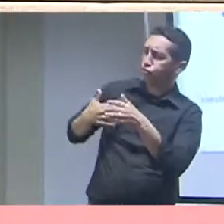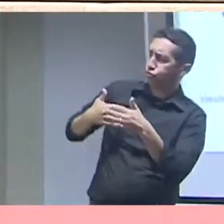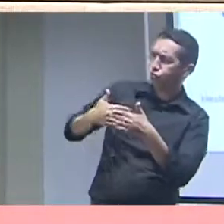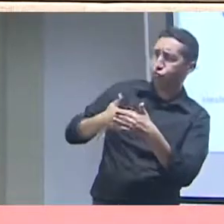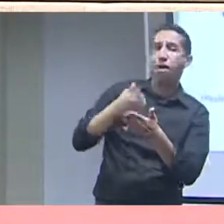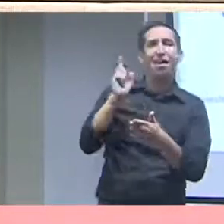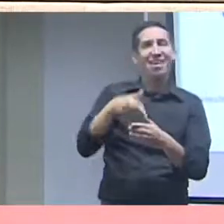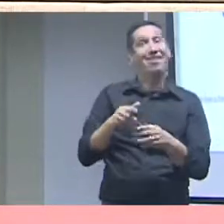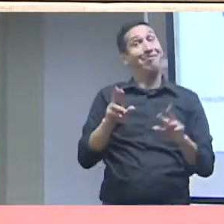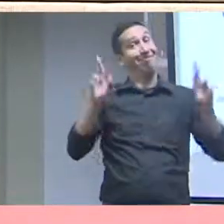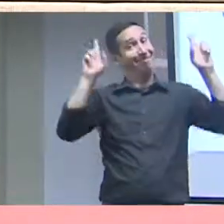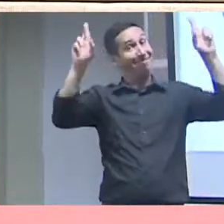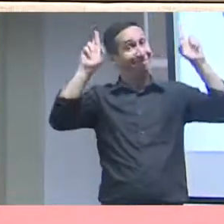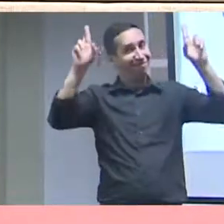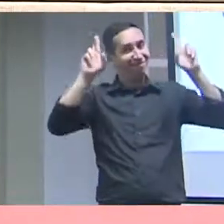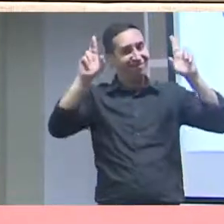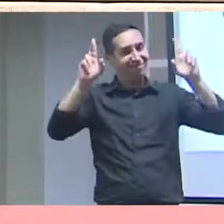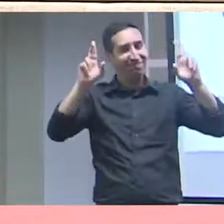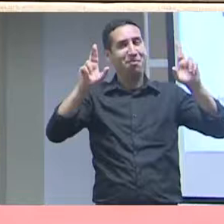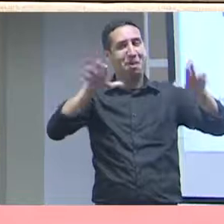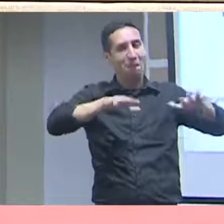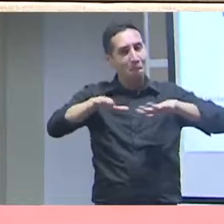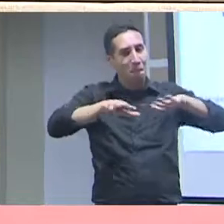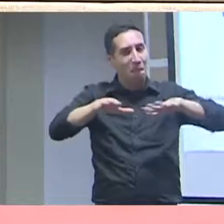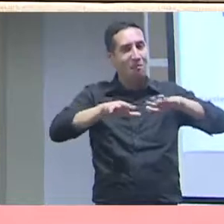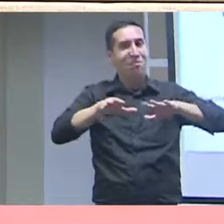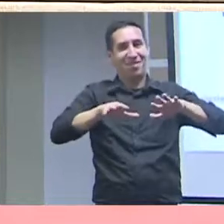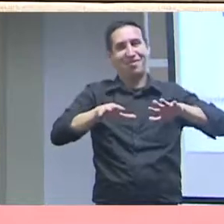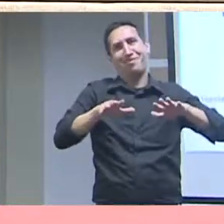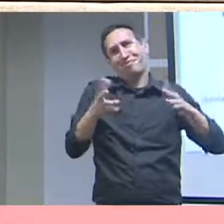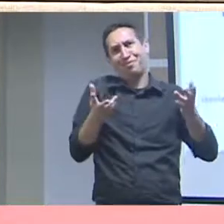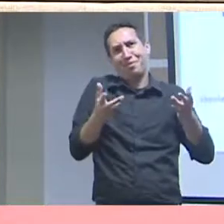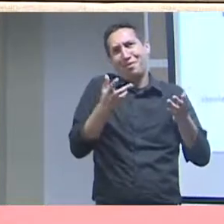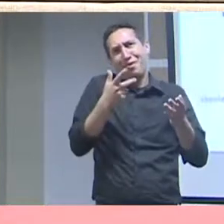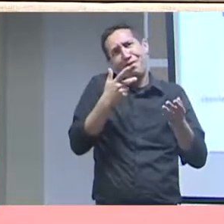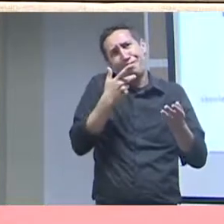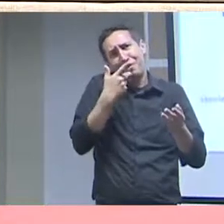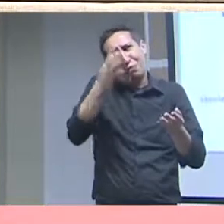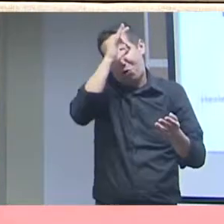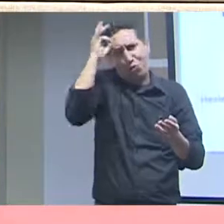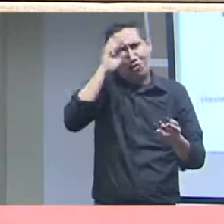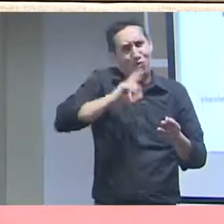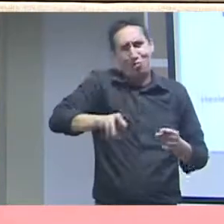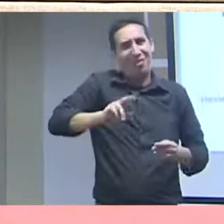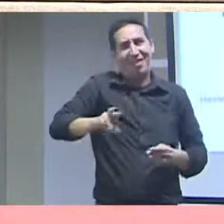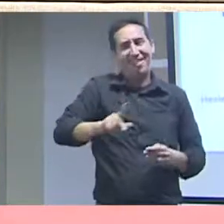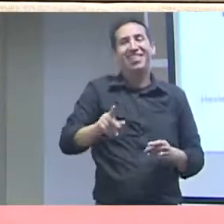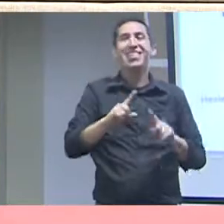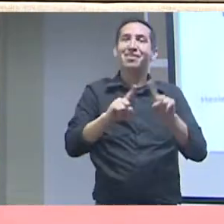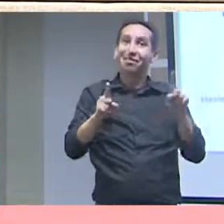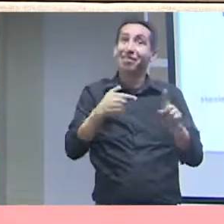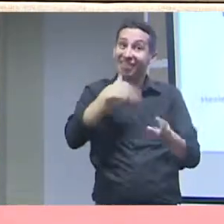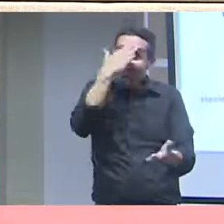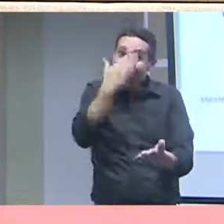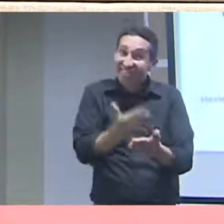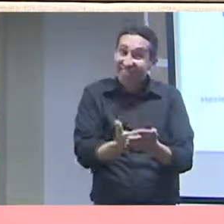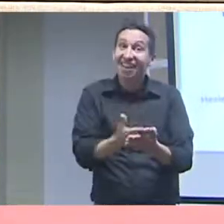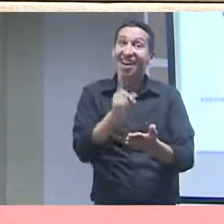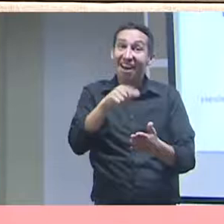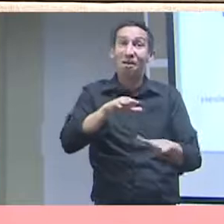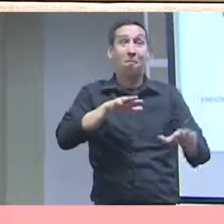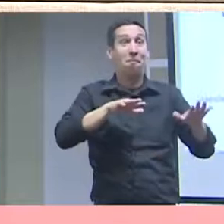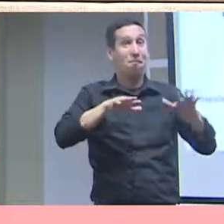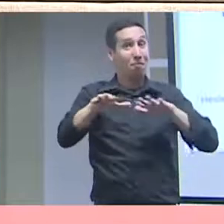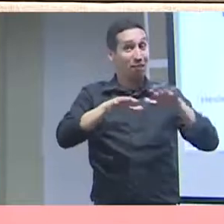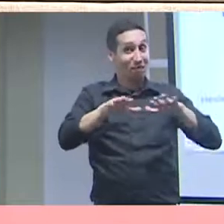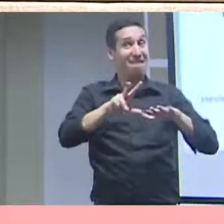e que esse é um movimento, espero eu, sem ser muito ingênuo, mas acreditando dessa forma, que é